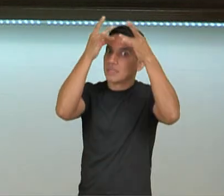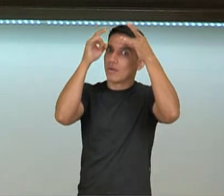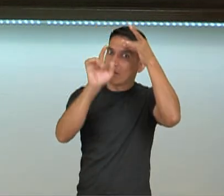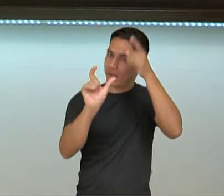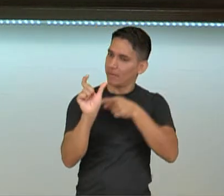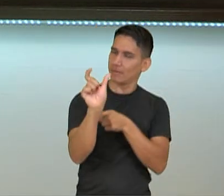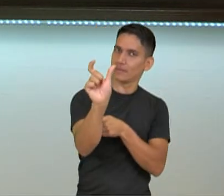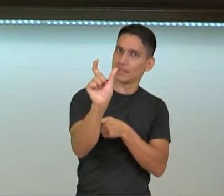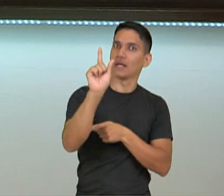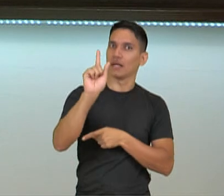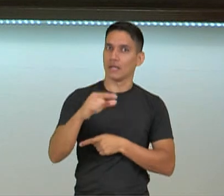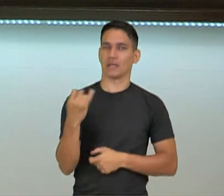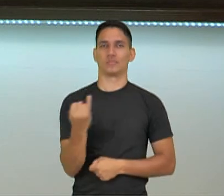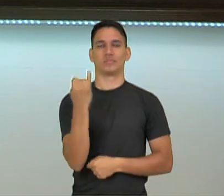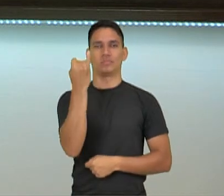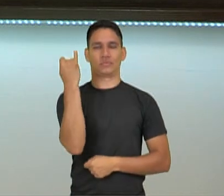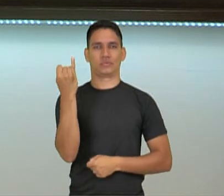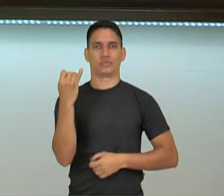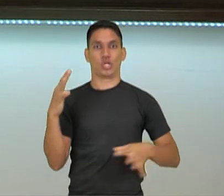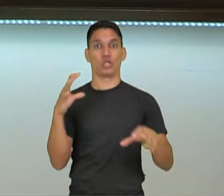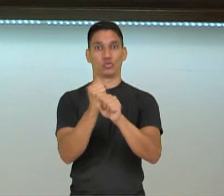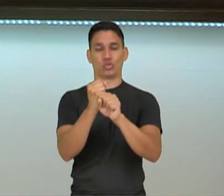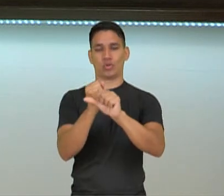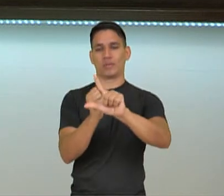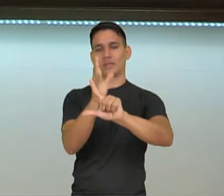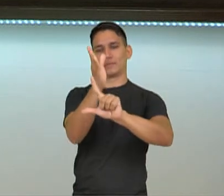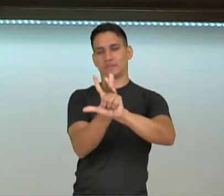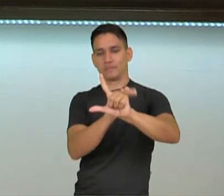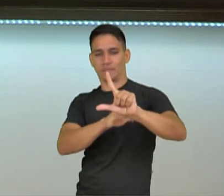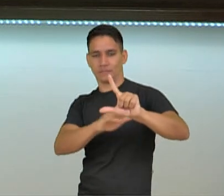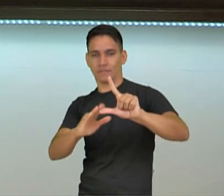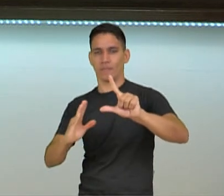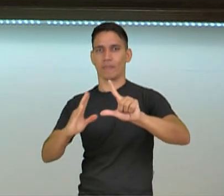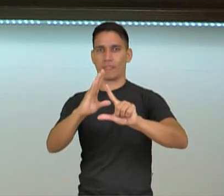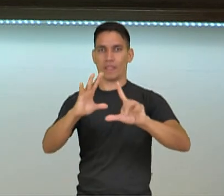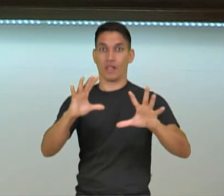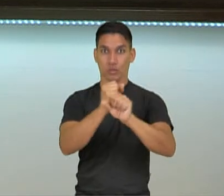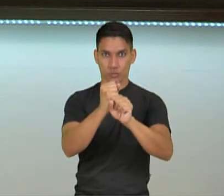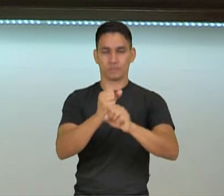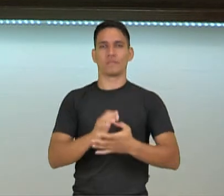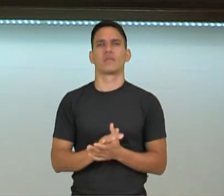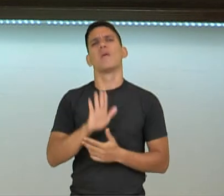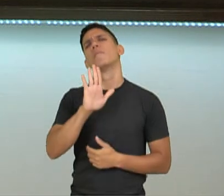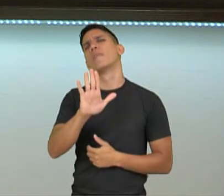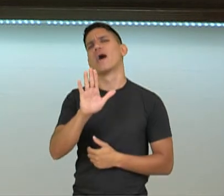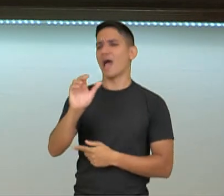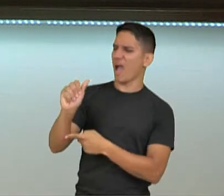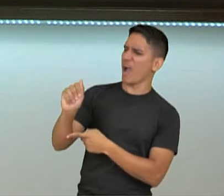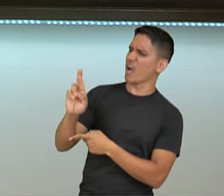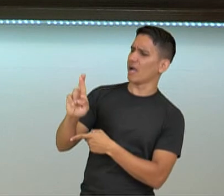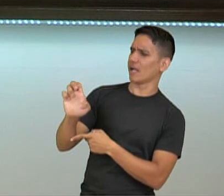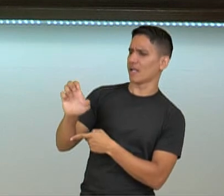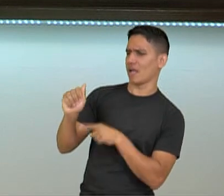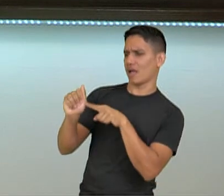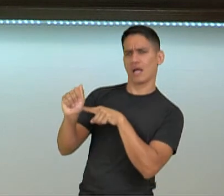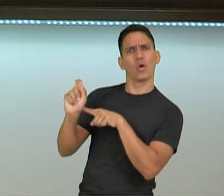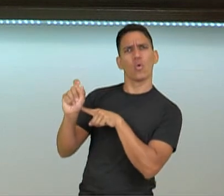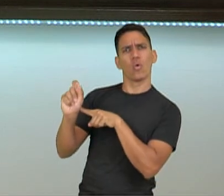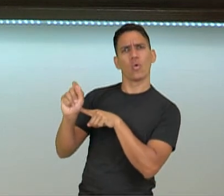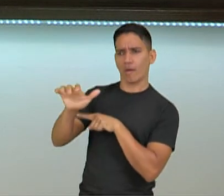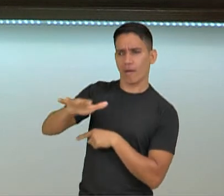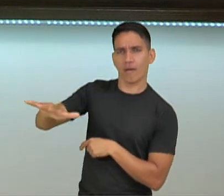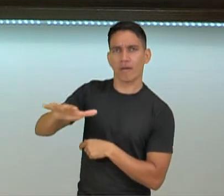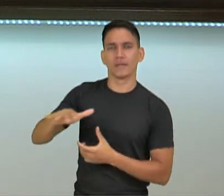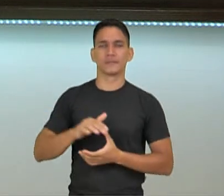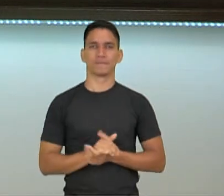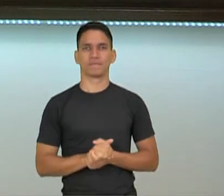é a soma dos lados, beleza? Mas e a área? Bom, antes da gente falar de área de